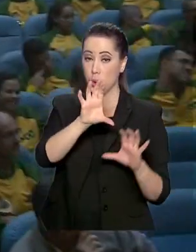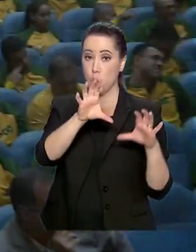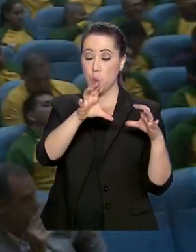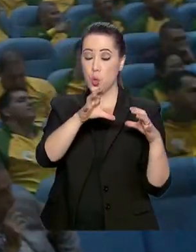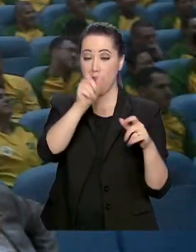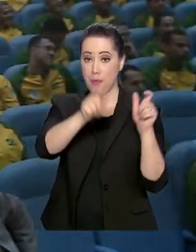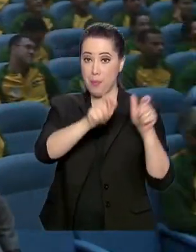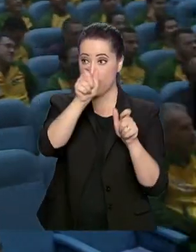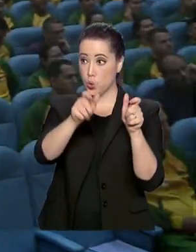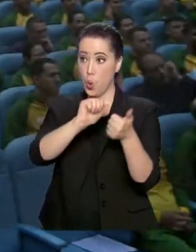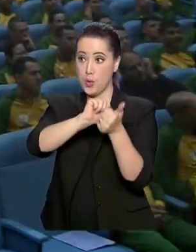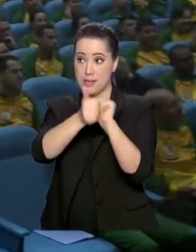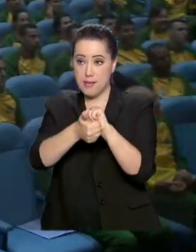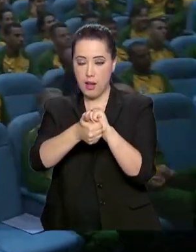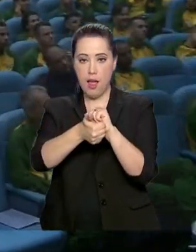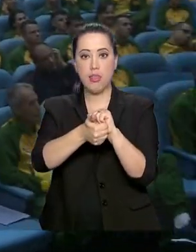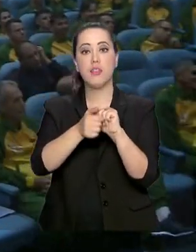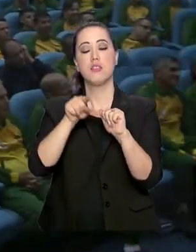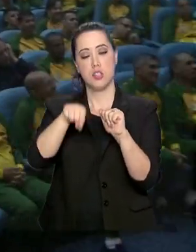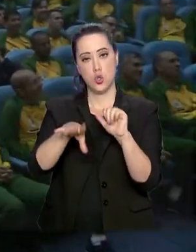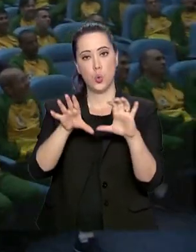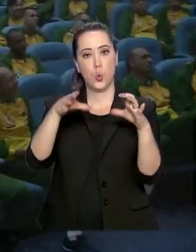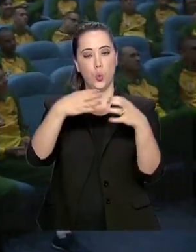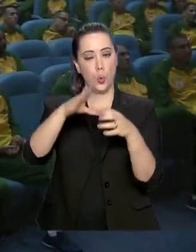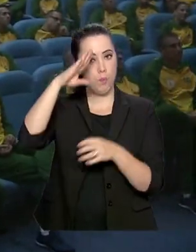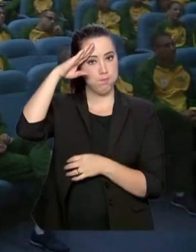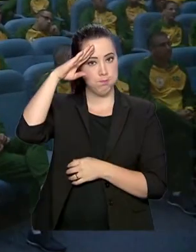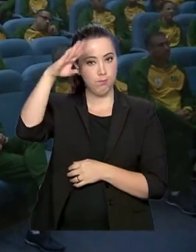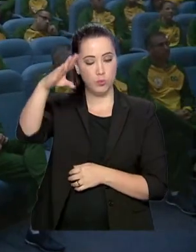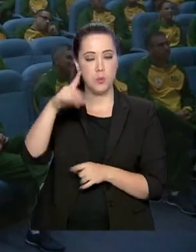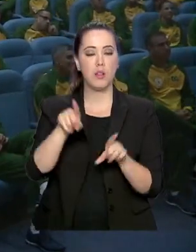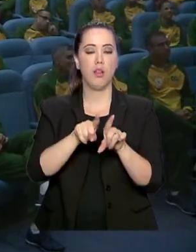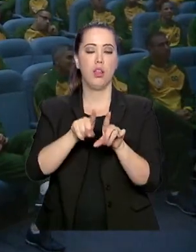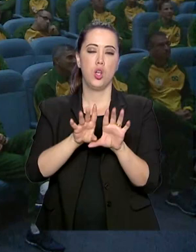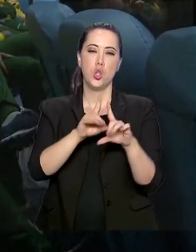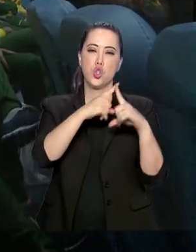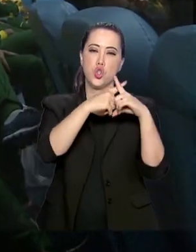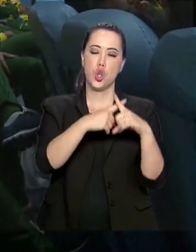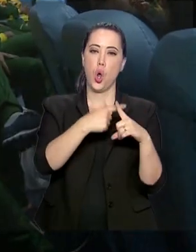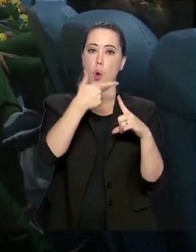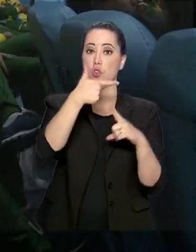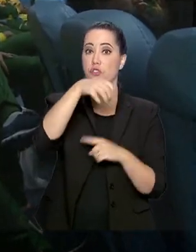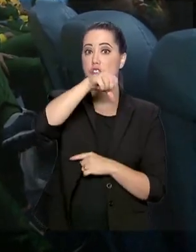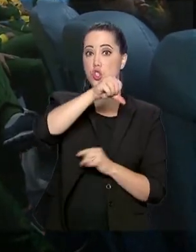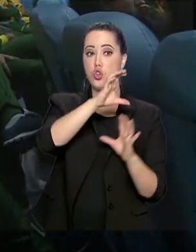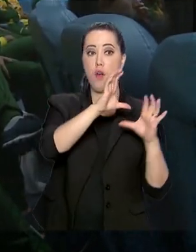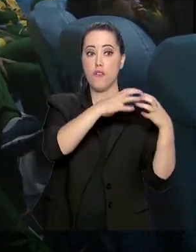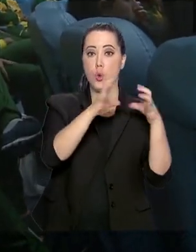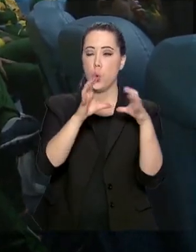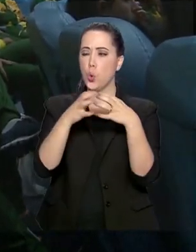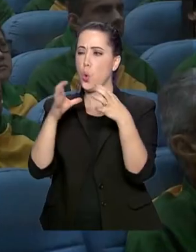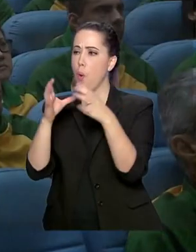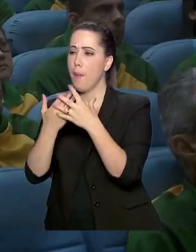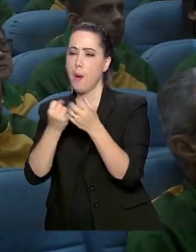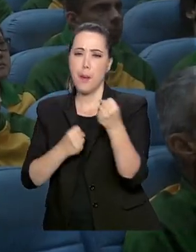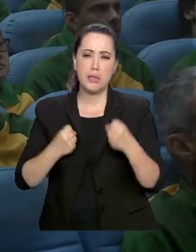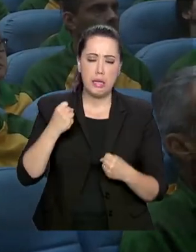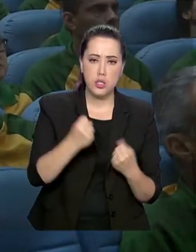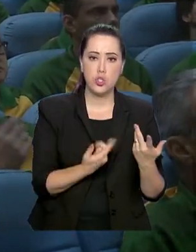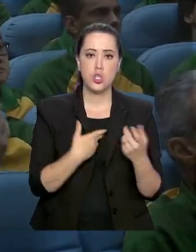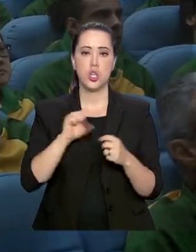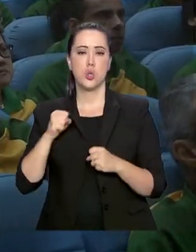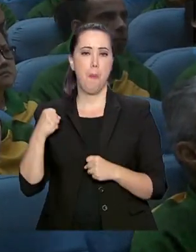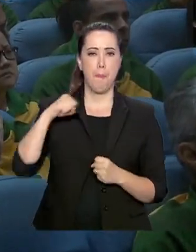Armadas e militares dos bombeiros vão disputar em 29 modalidades, entre atletismo, boxe, futebol,